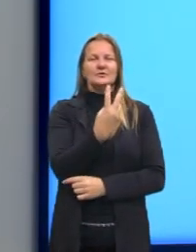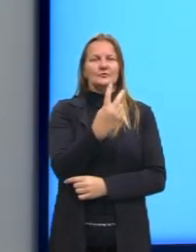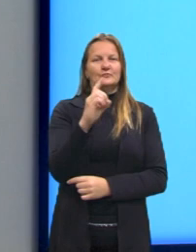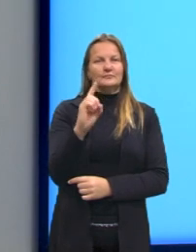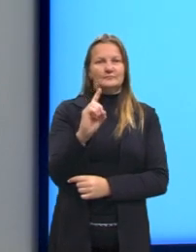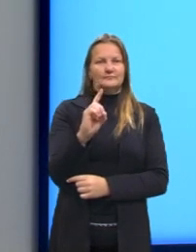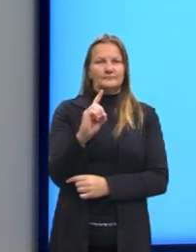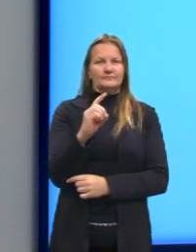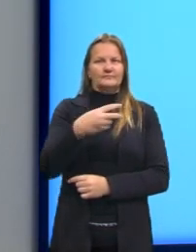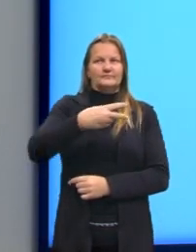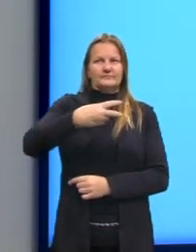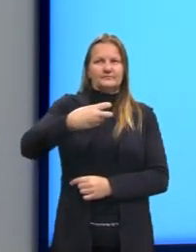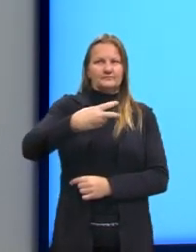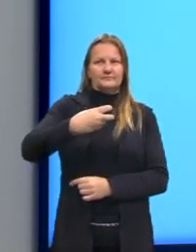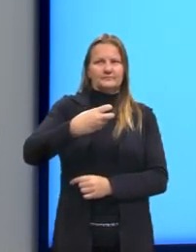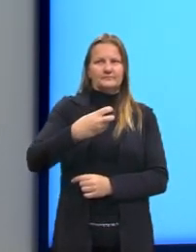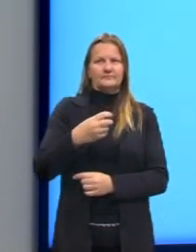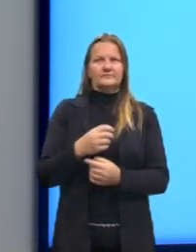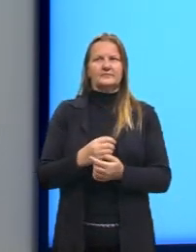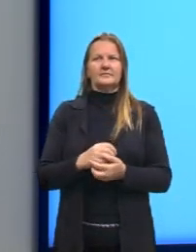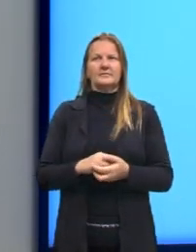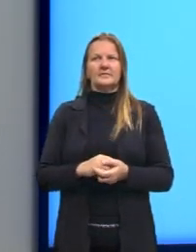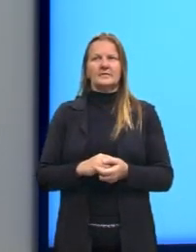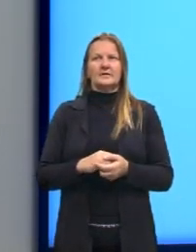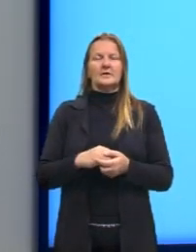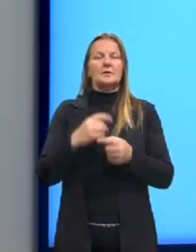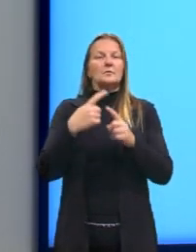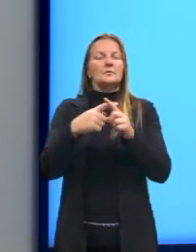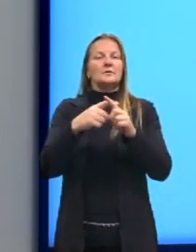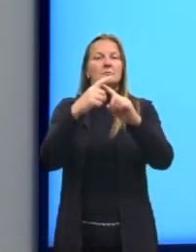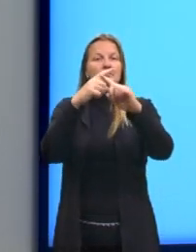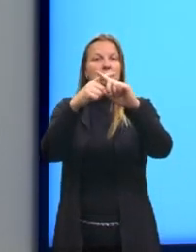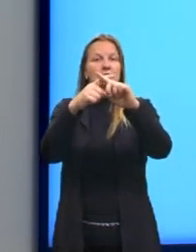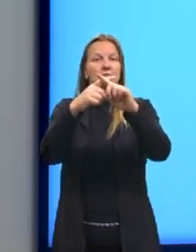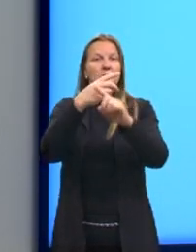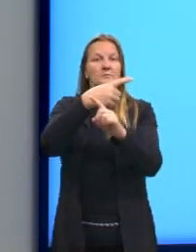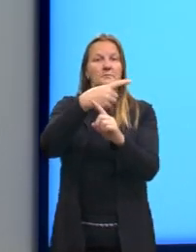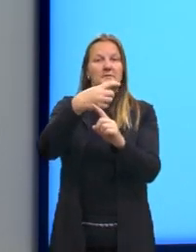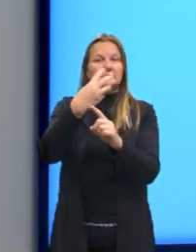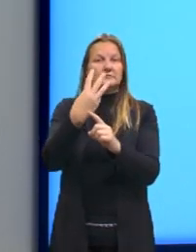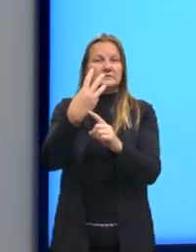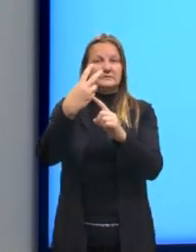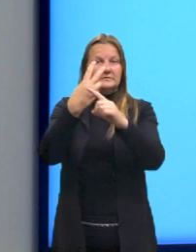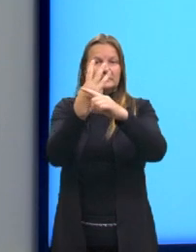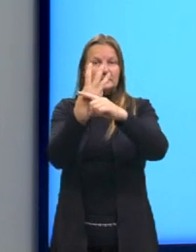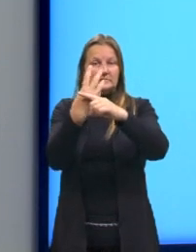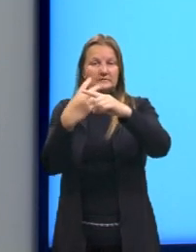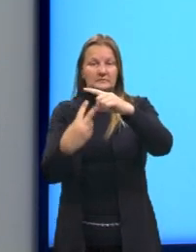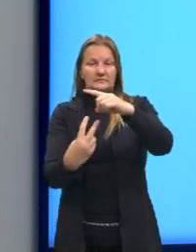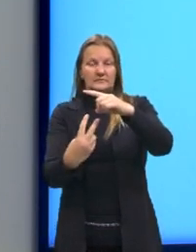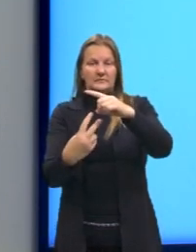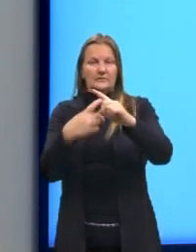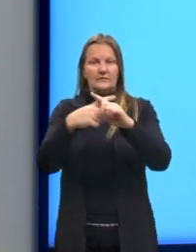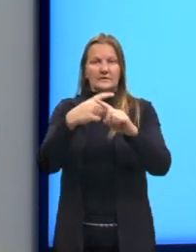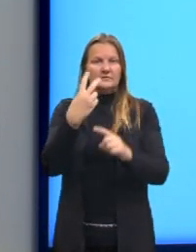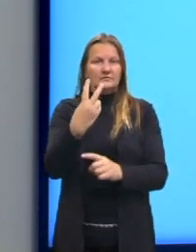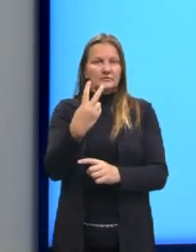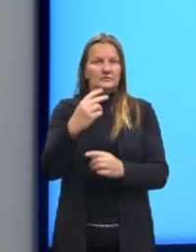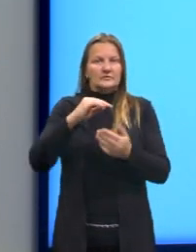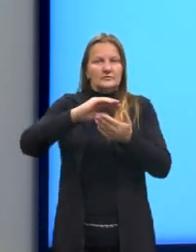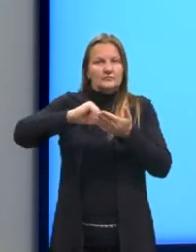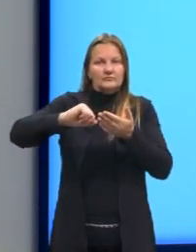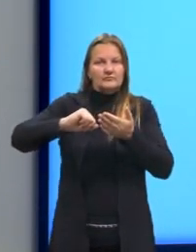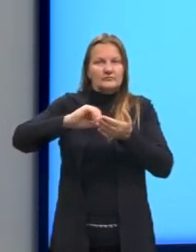antes da igualdade. No momento que a gente multiplica menos 3 meios por 2, eliminamos a